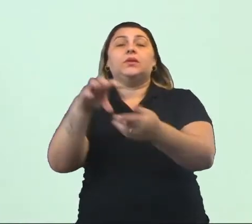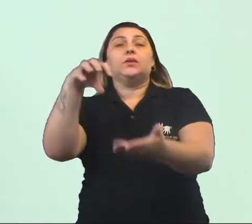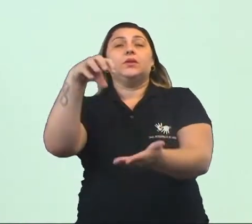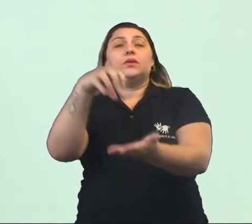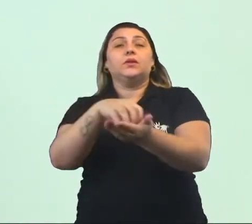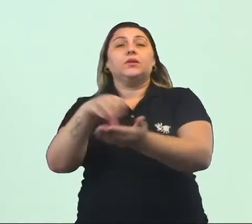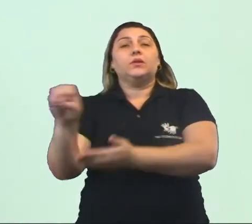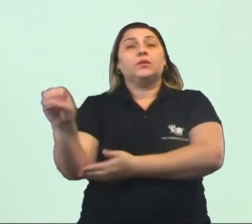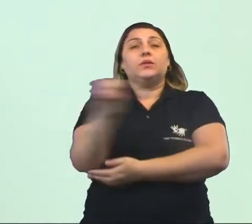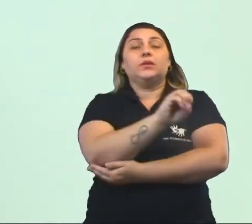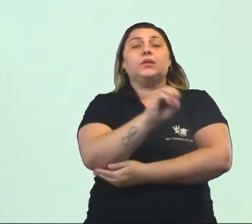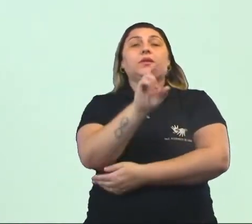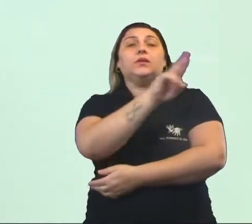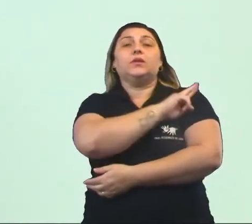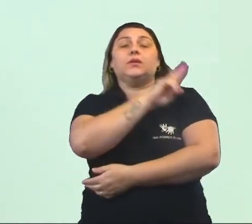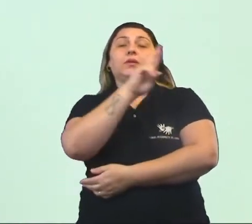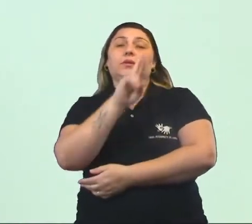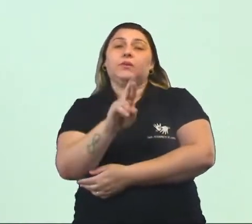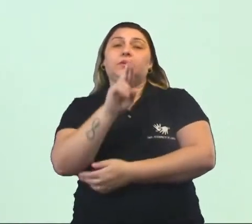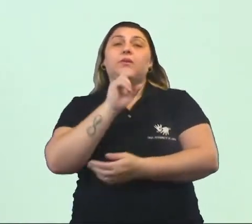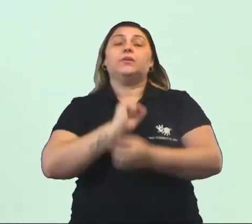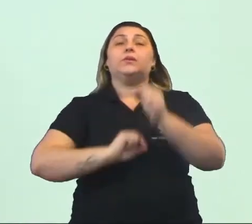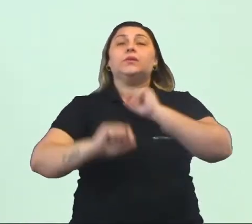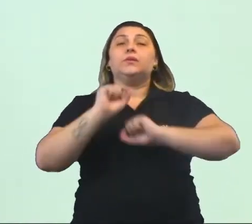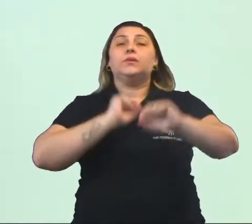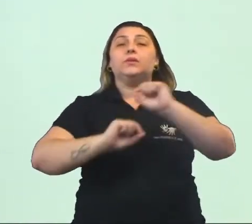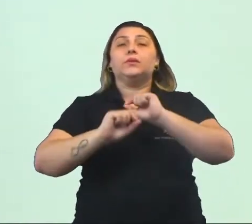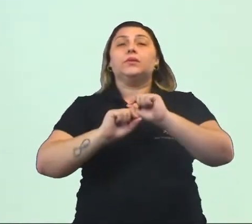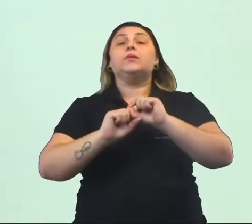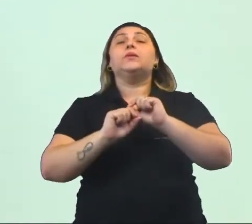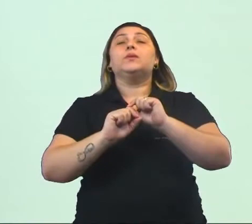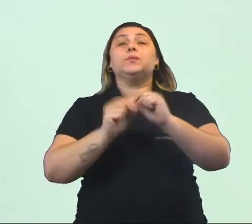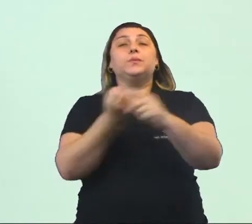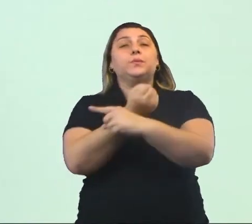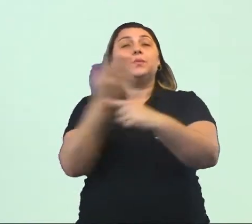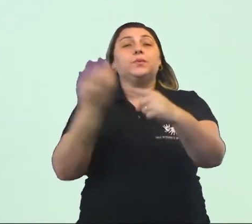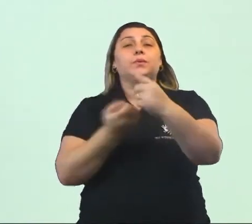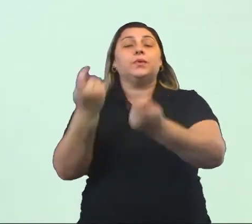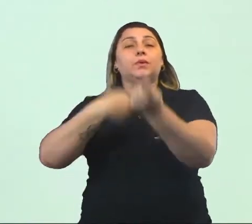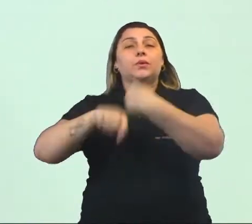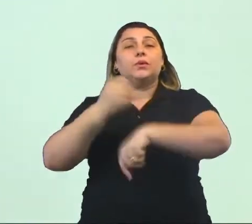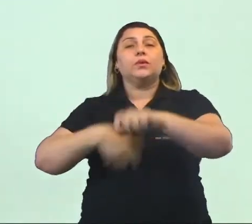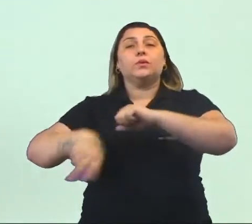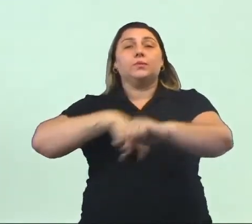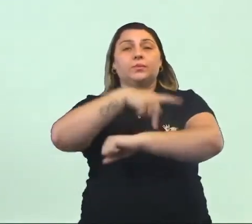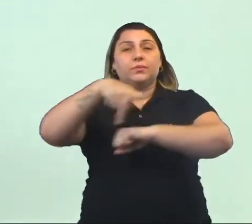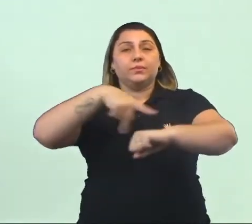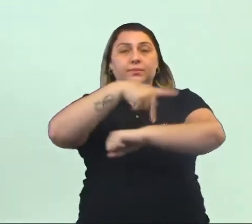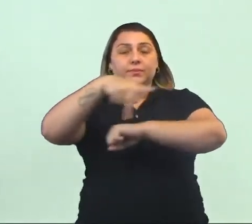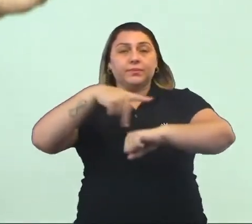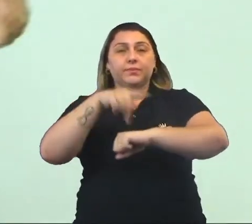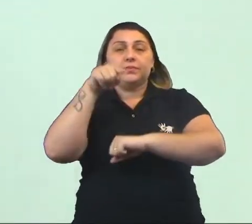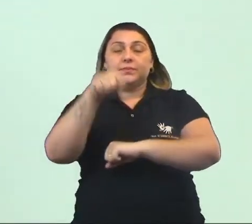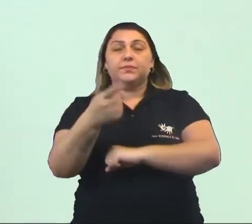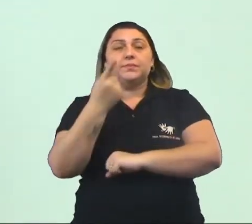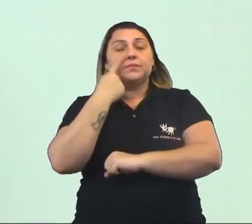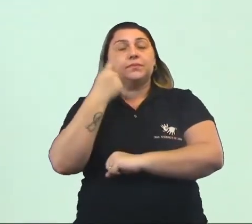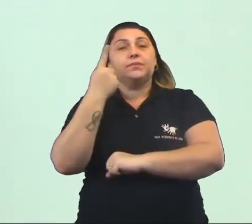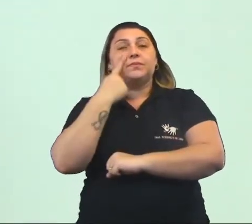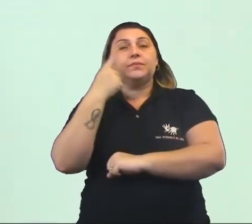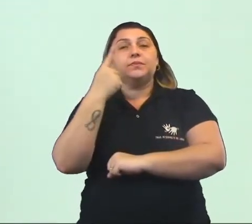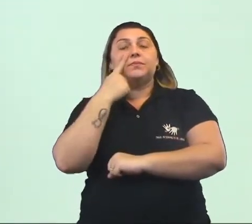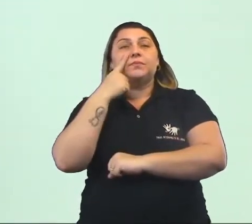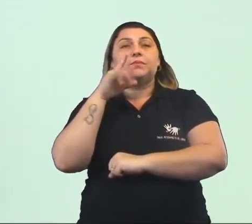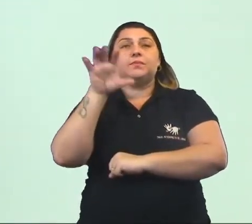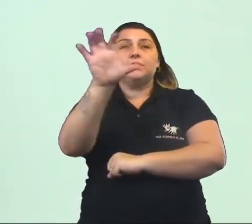que representam uma boa parte da fração econômica do país, enquanto que você olha para a região